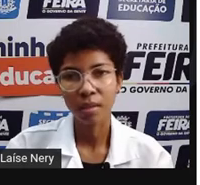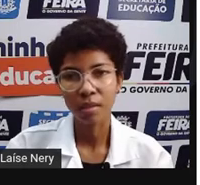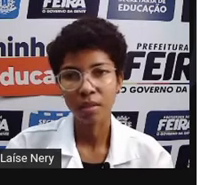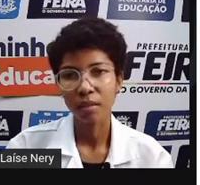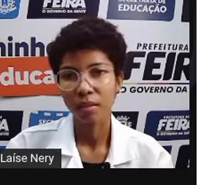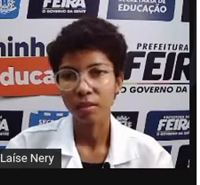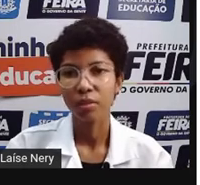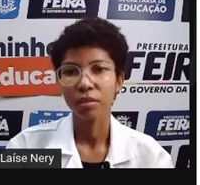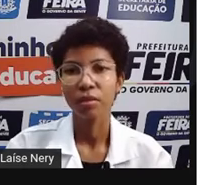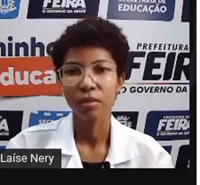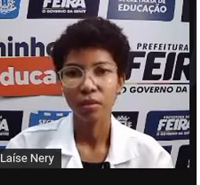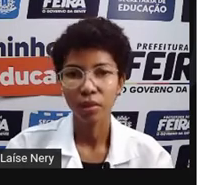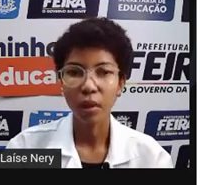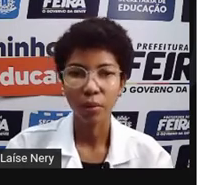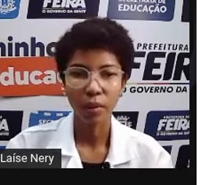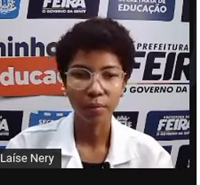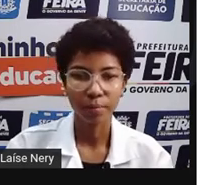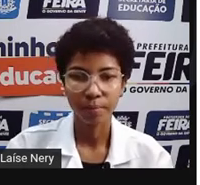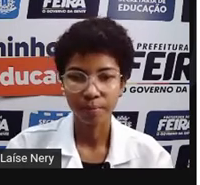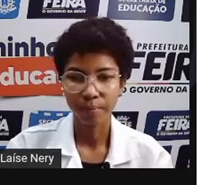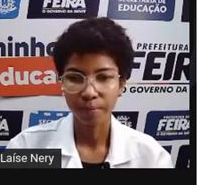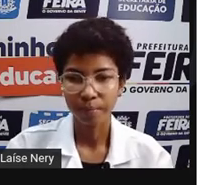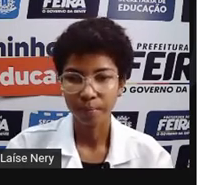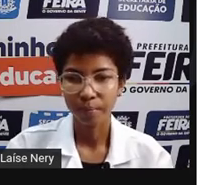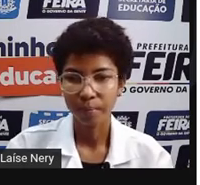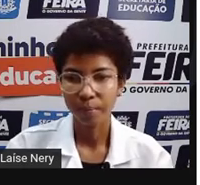consciência de agora.